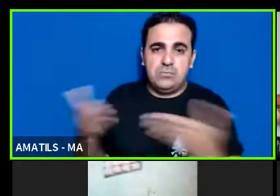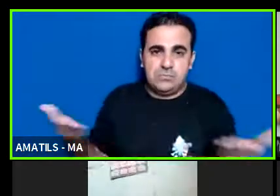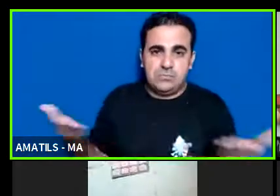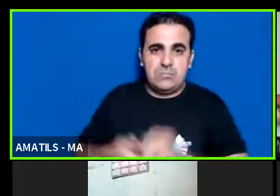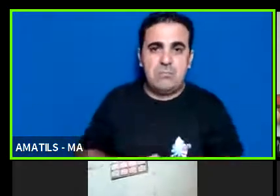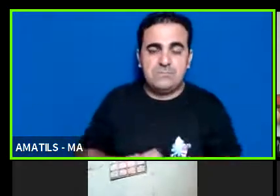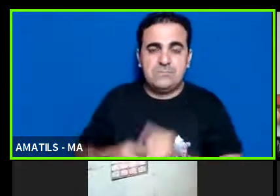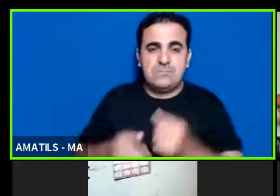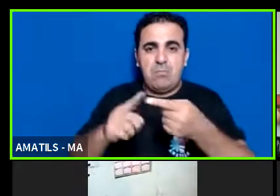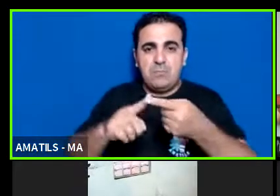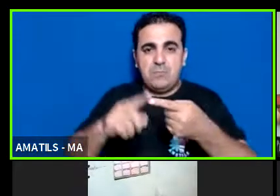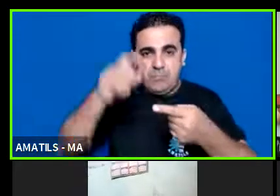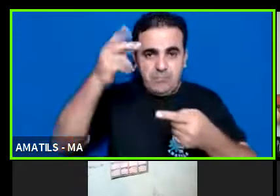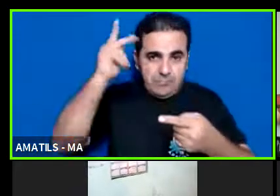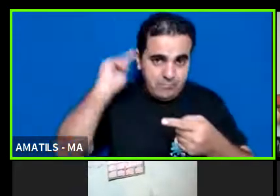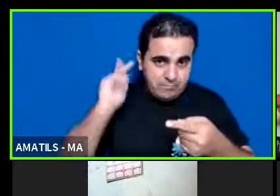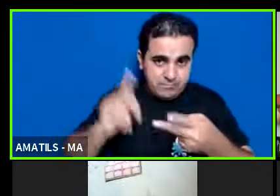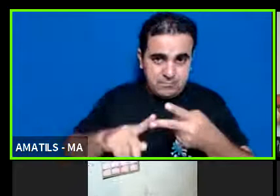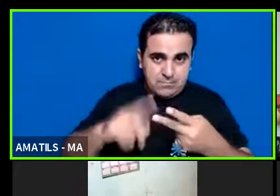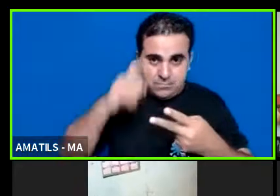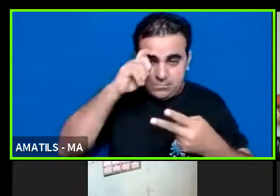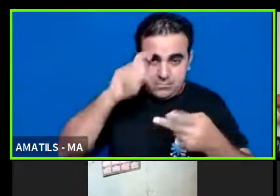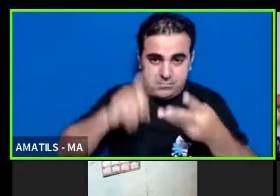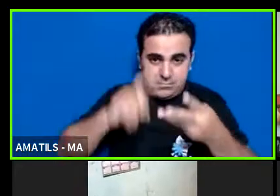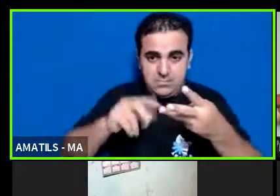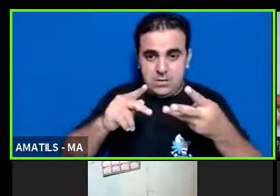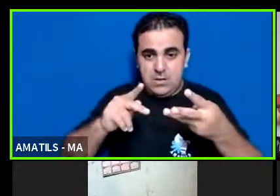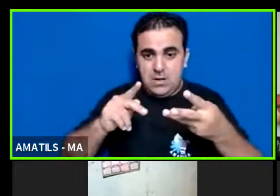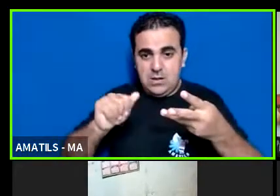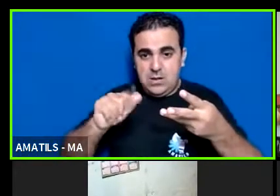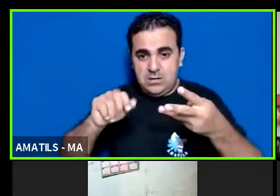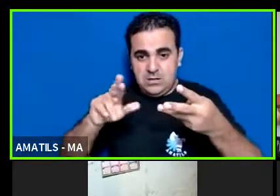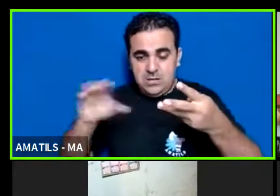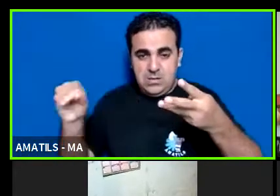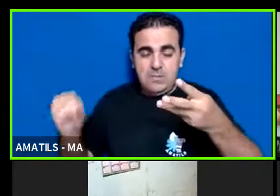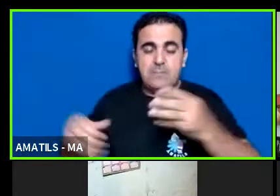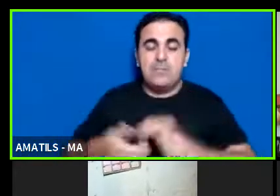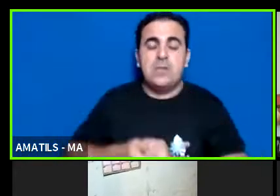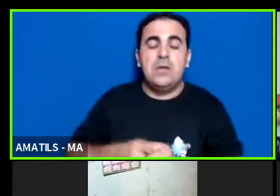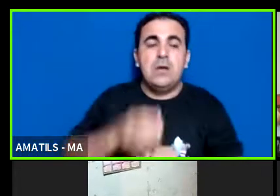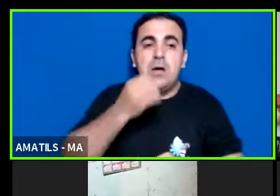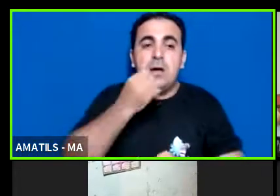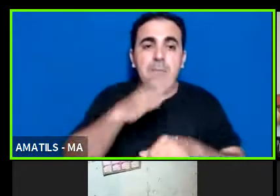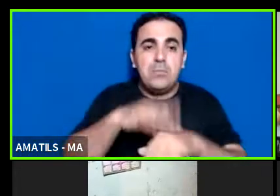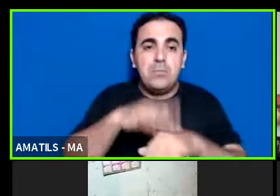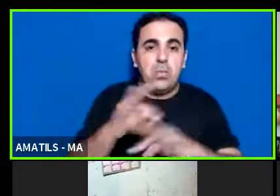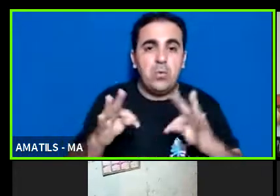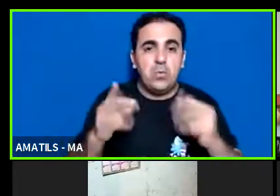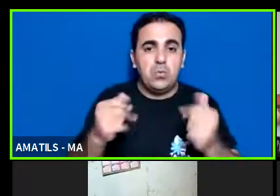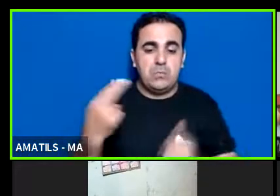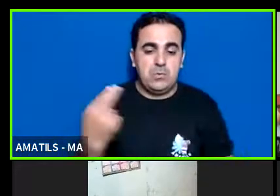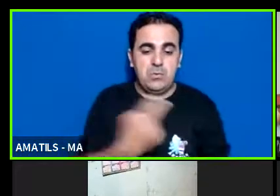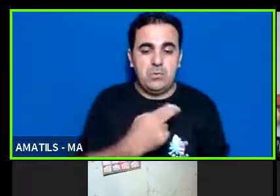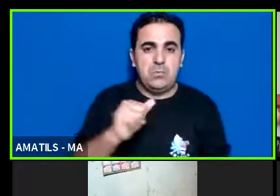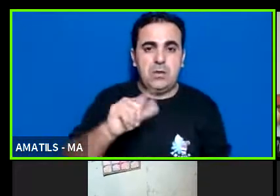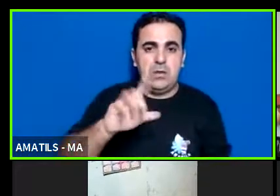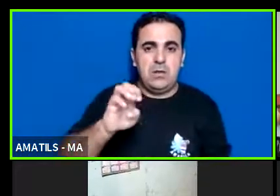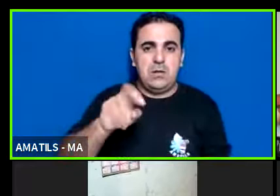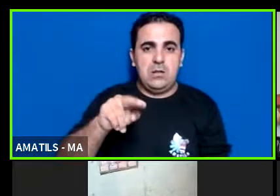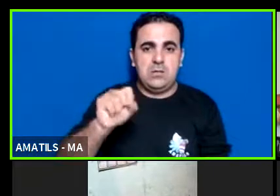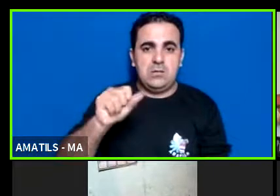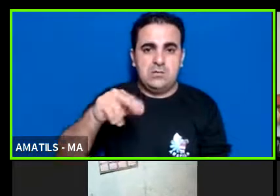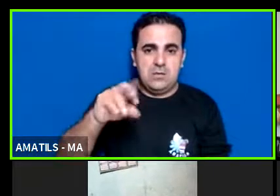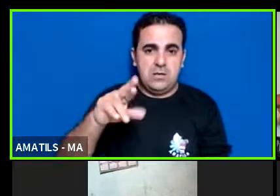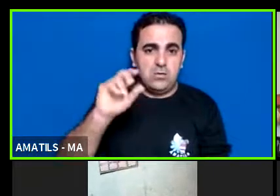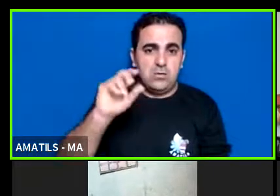Alessandra Dils Fernando vamos lá Alessandra boa noite a todos a todas e a todes eu me chamo Alessandra Pajama sou uma